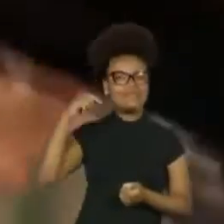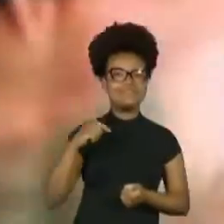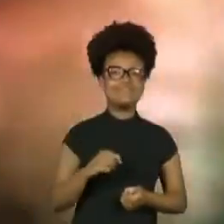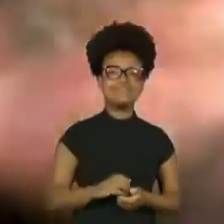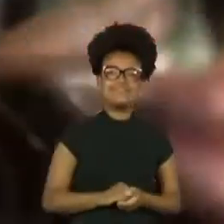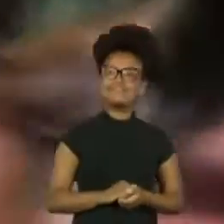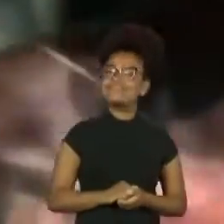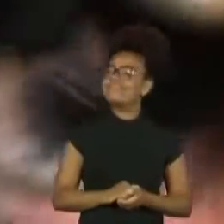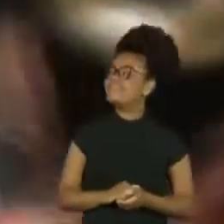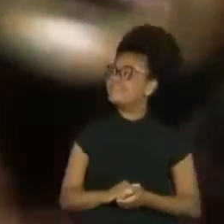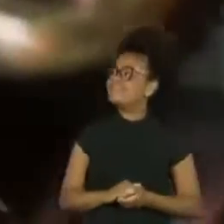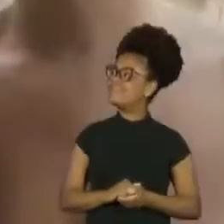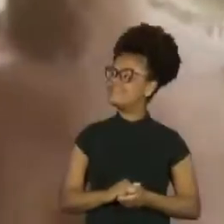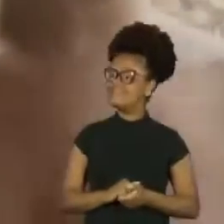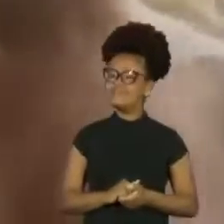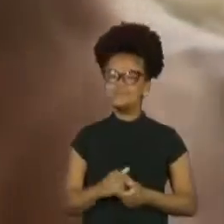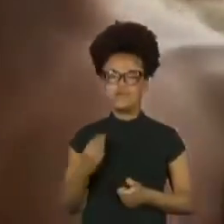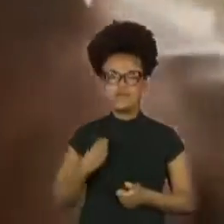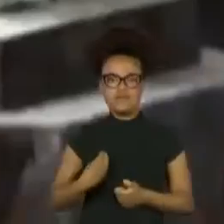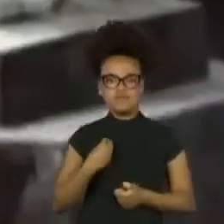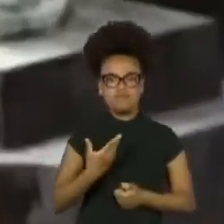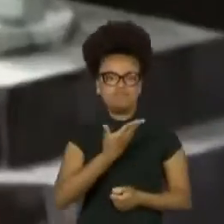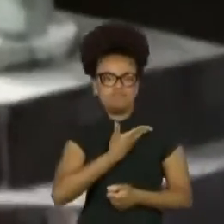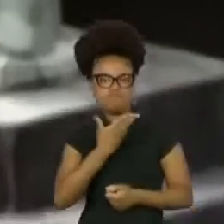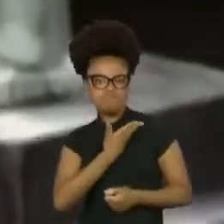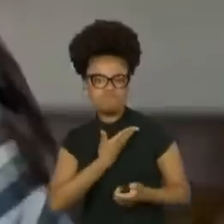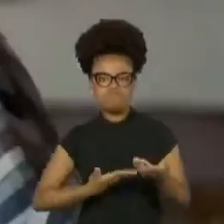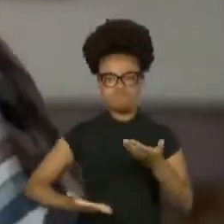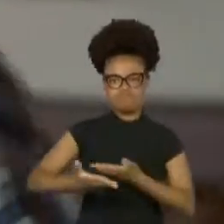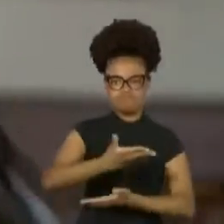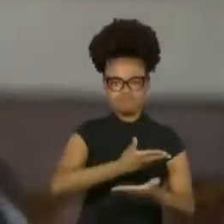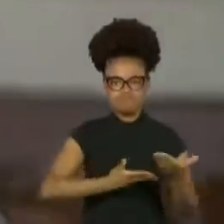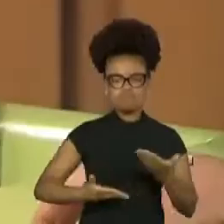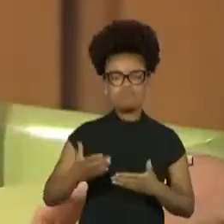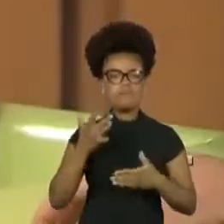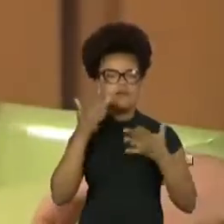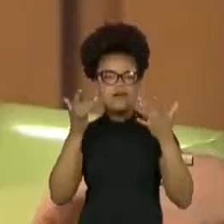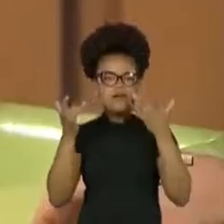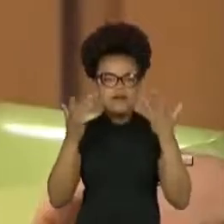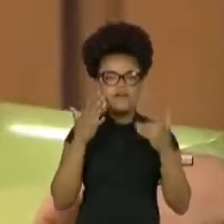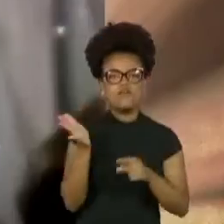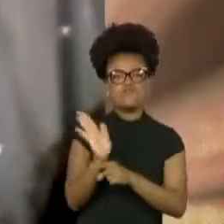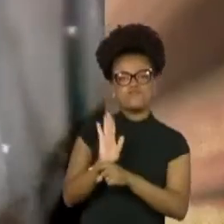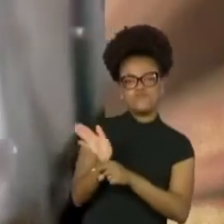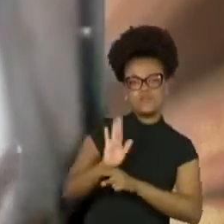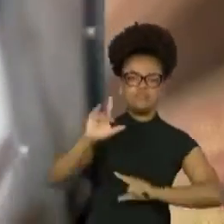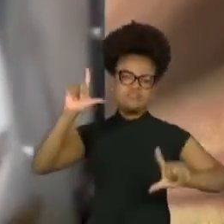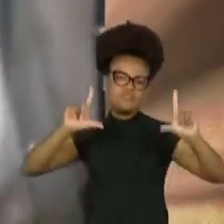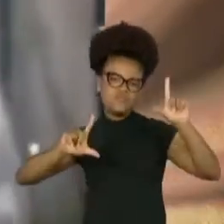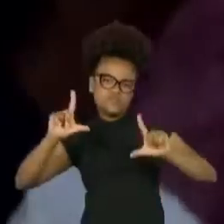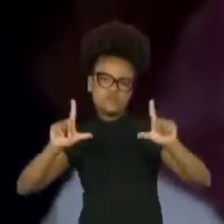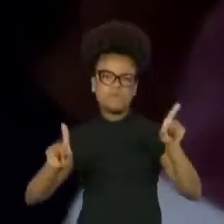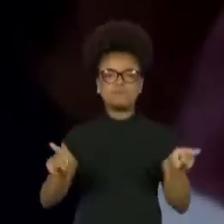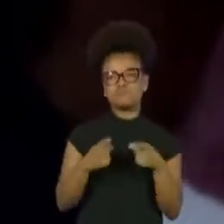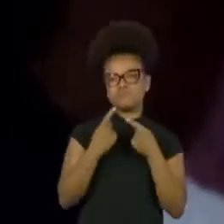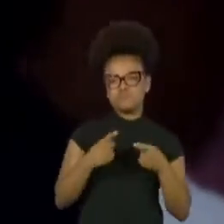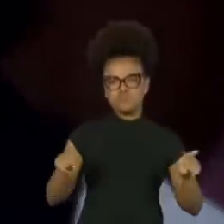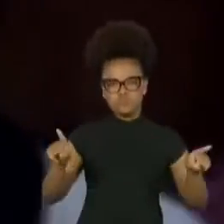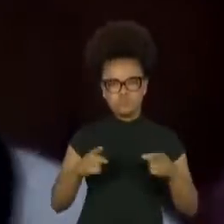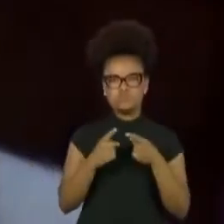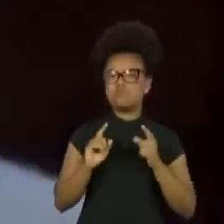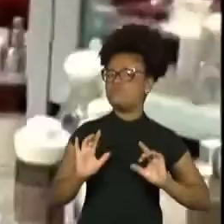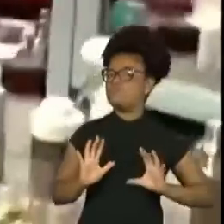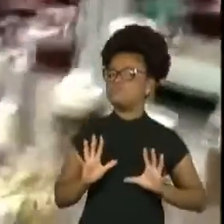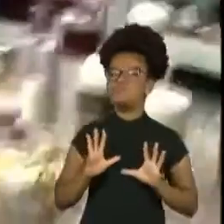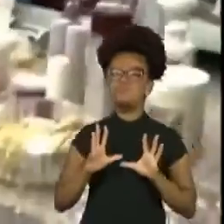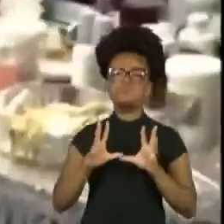Pony presente, como seus amigos a definem, o teatro, o cinema, programas de TV e a música, tudo isso é pouco